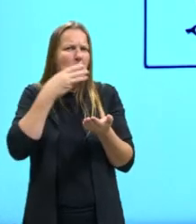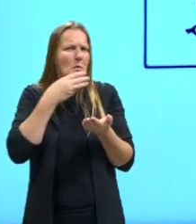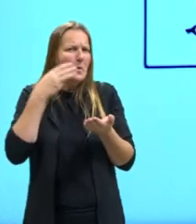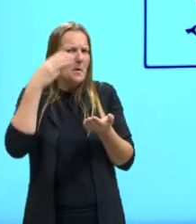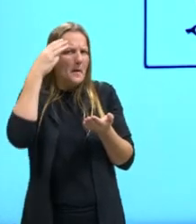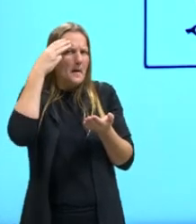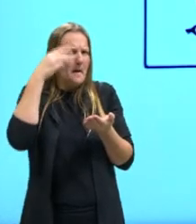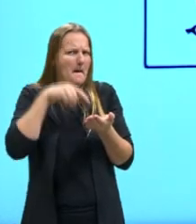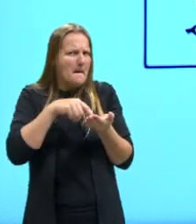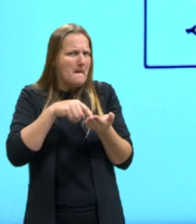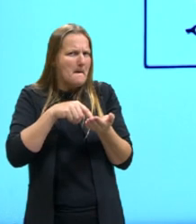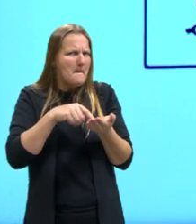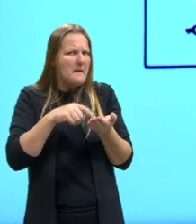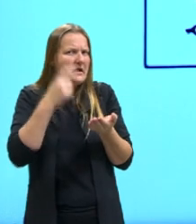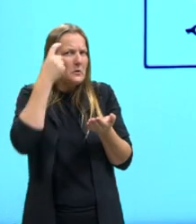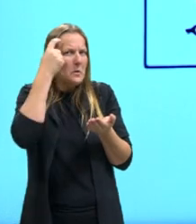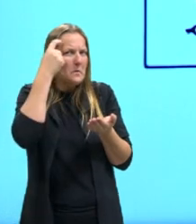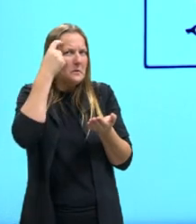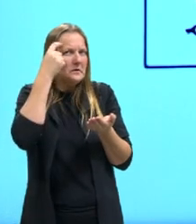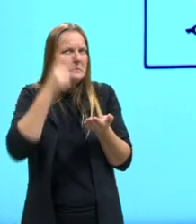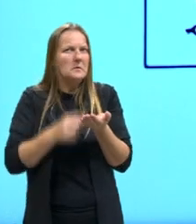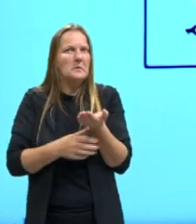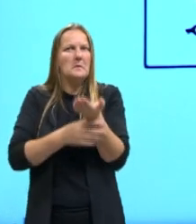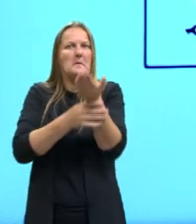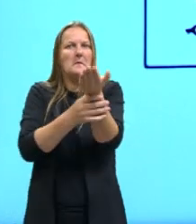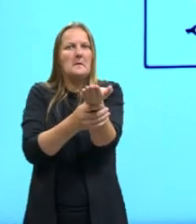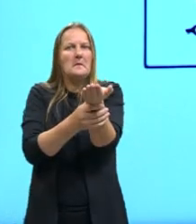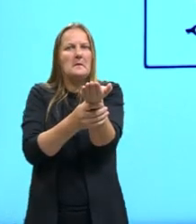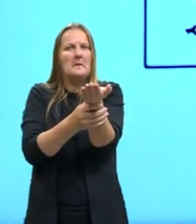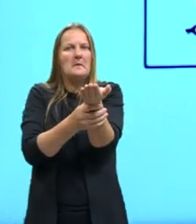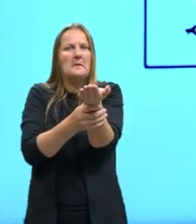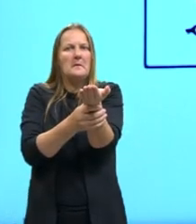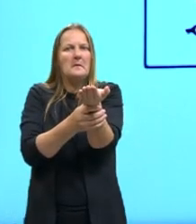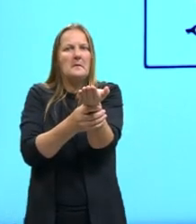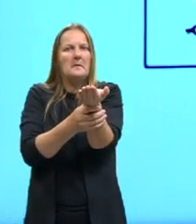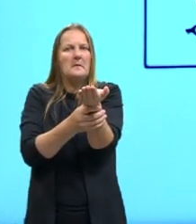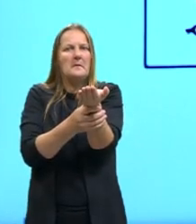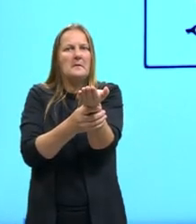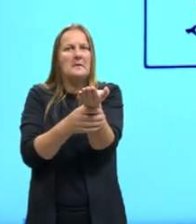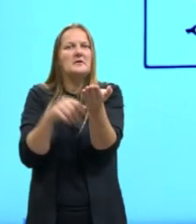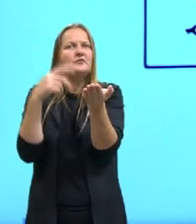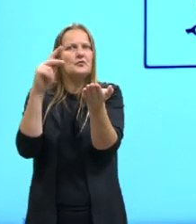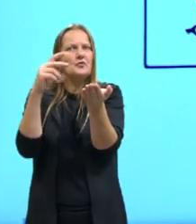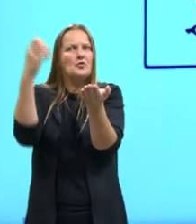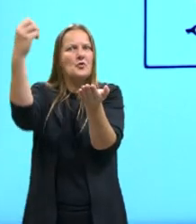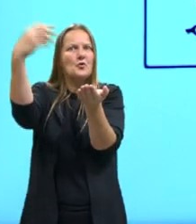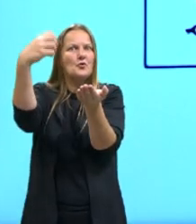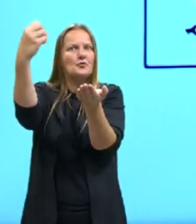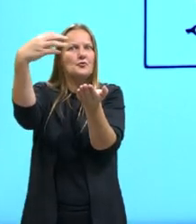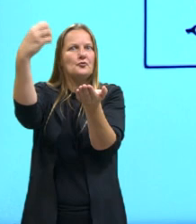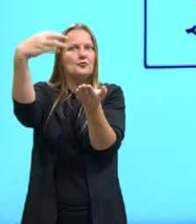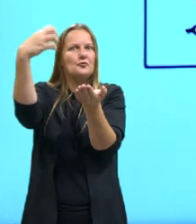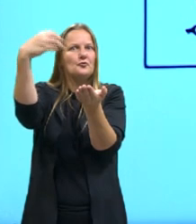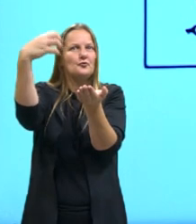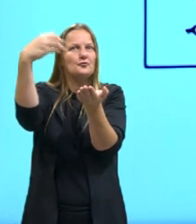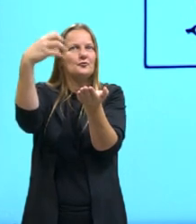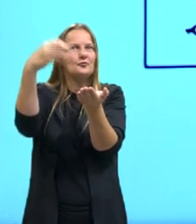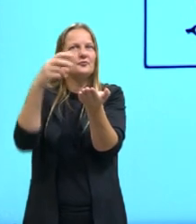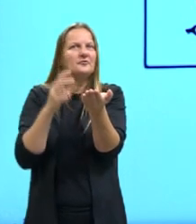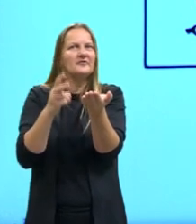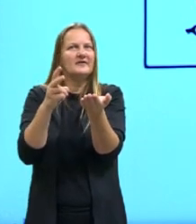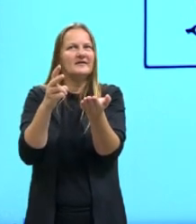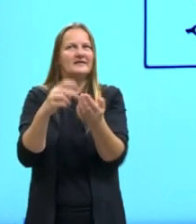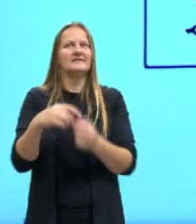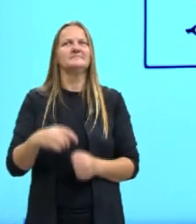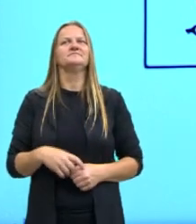cérebro eu ofereço em humilde sacrifício mantenha sua luz oscilante para sempre e daí